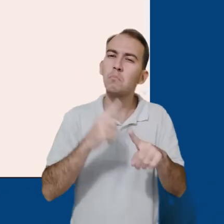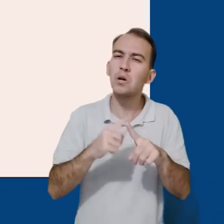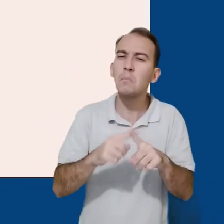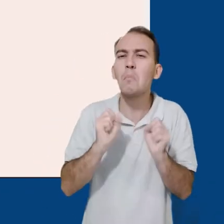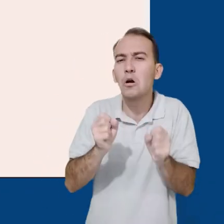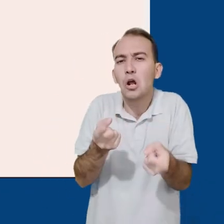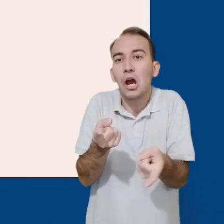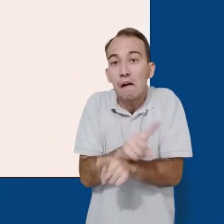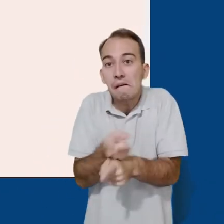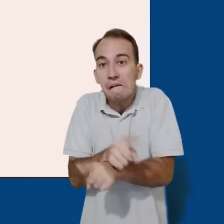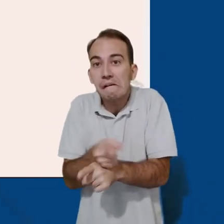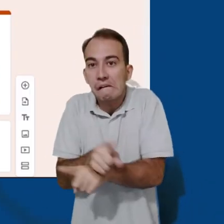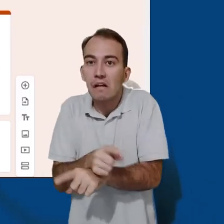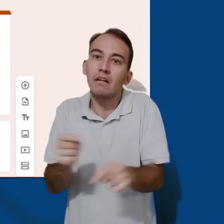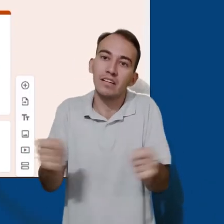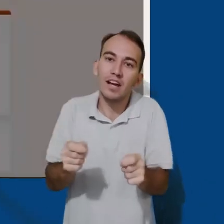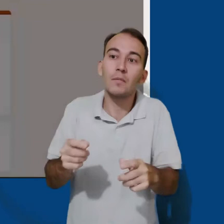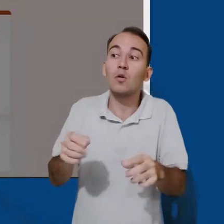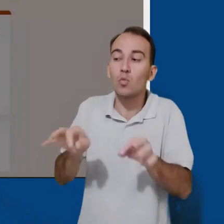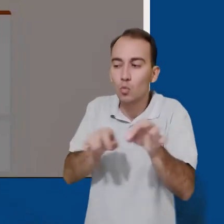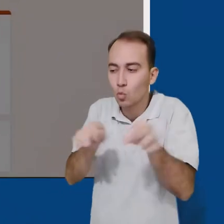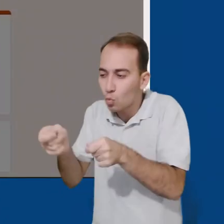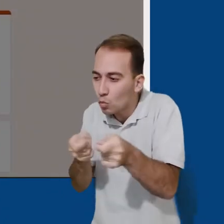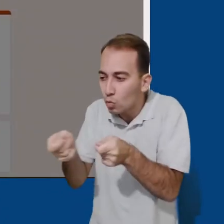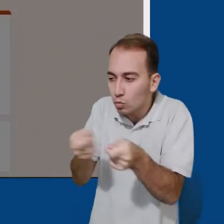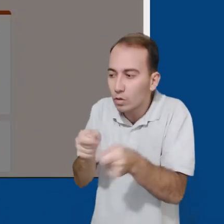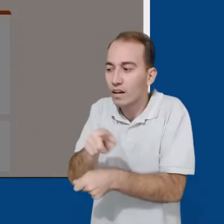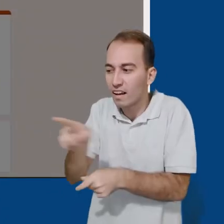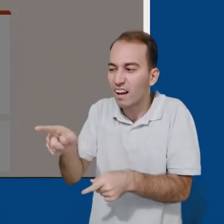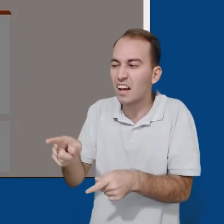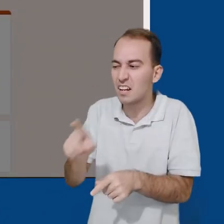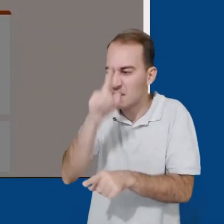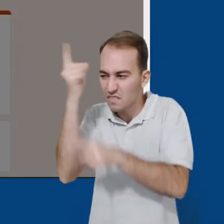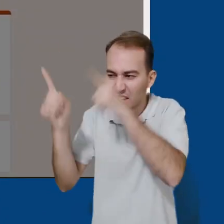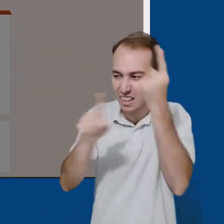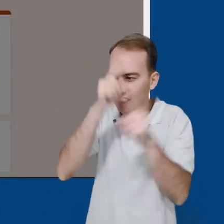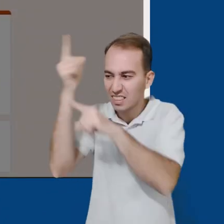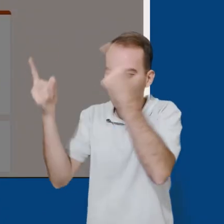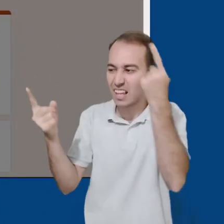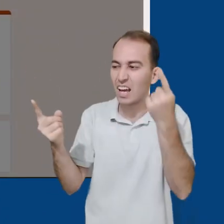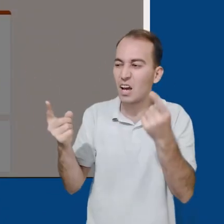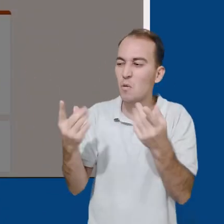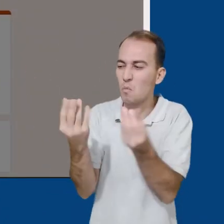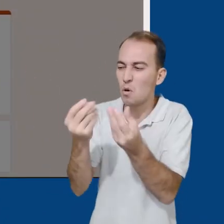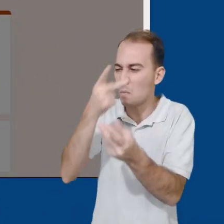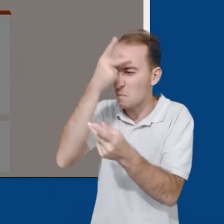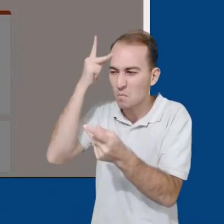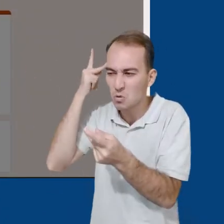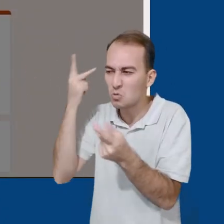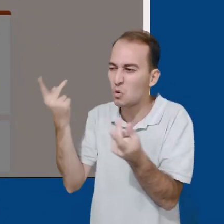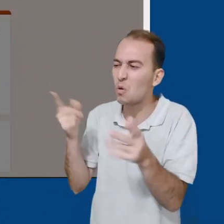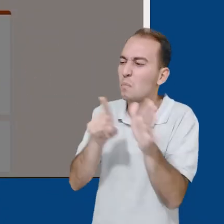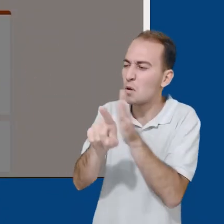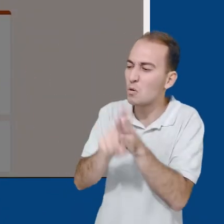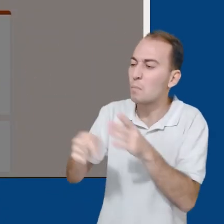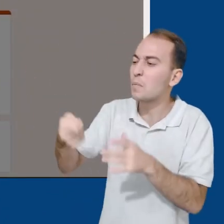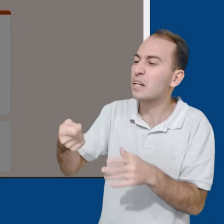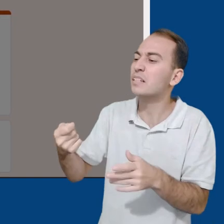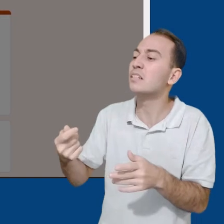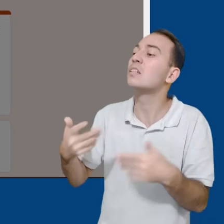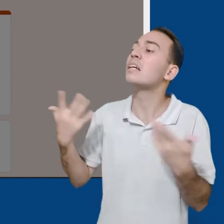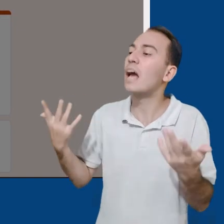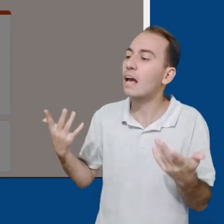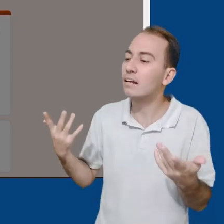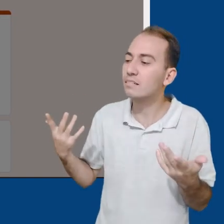participação pelo e-mail dele. A opção de limitar a uma resposta serve como um controle para que ninguém burle o seu questionário, caso ele